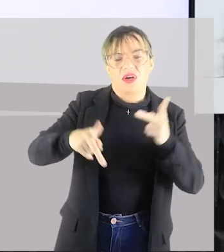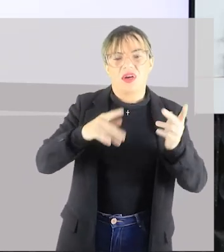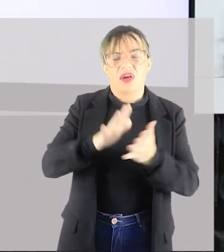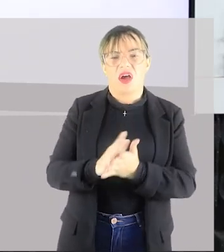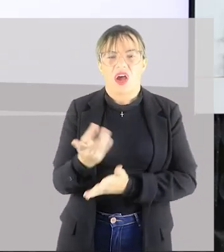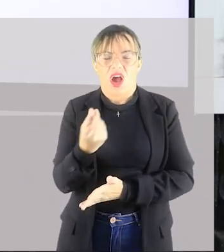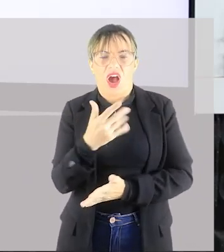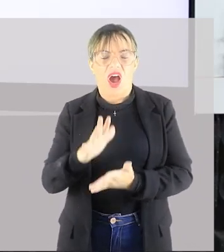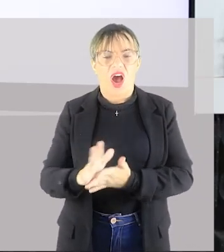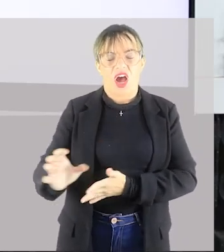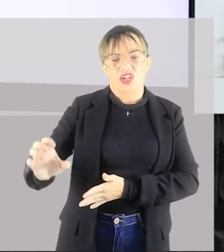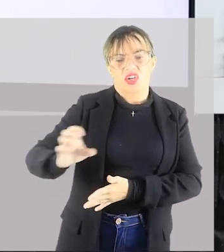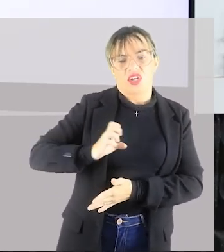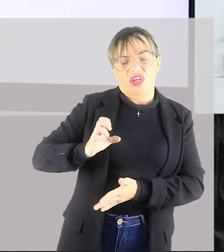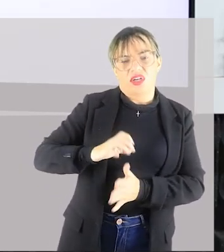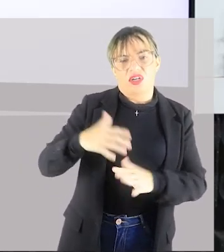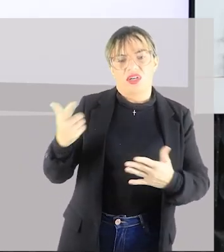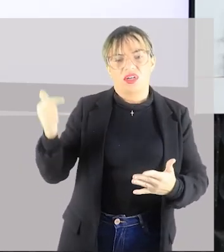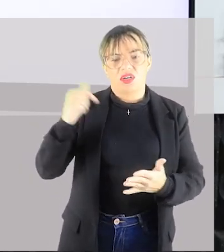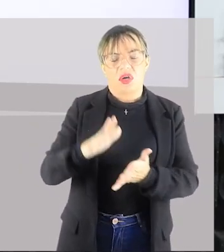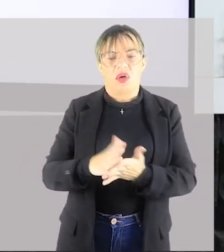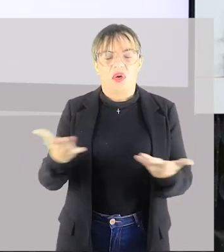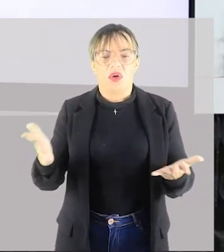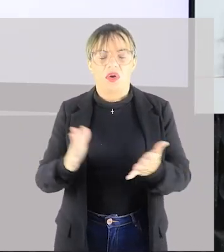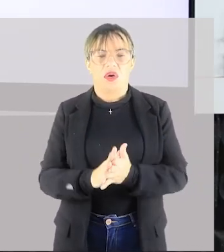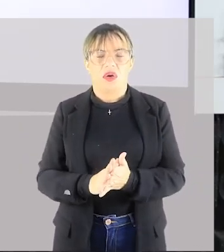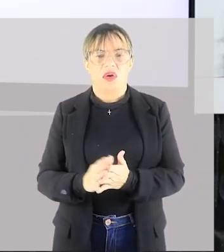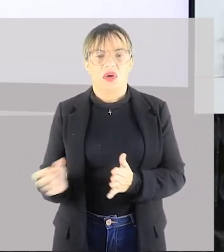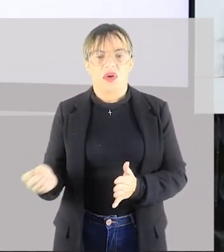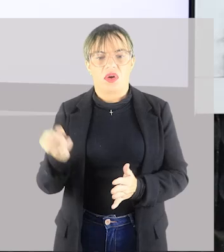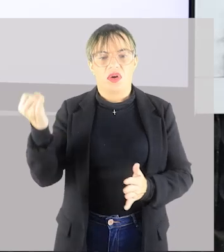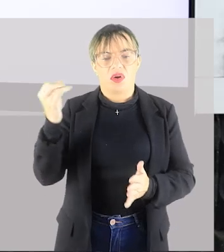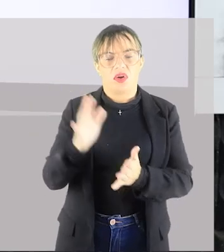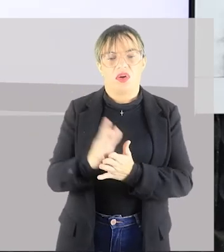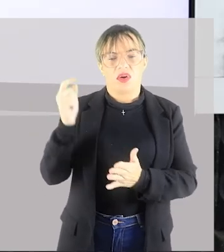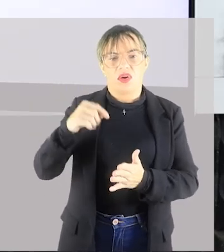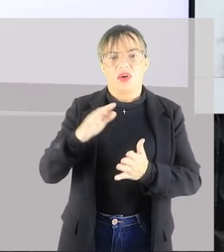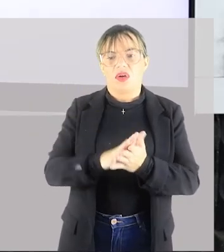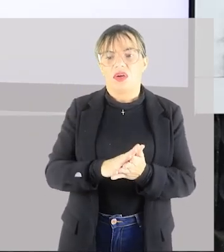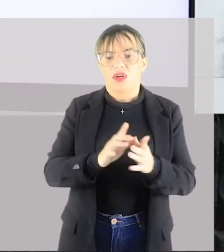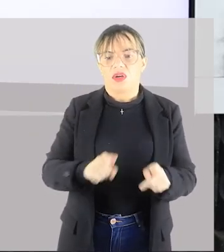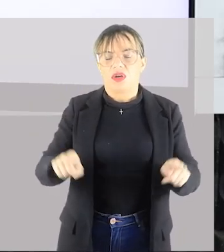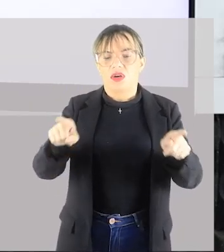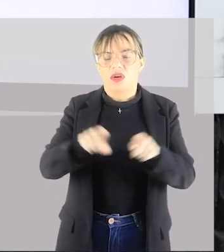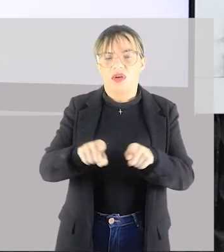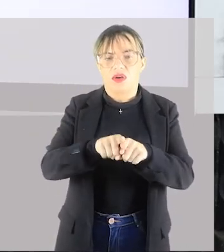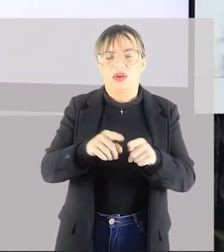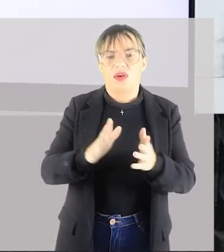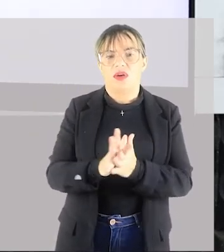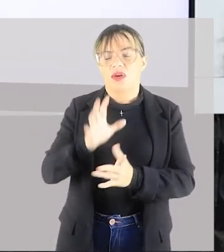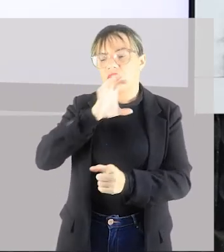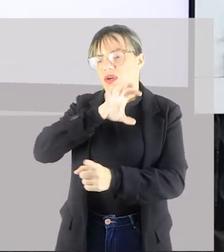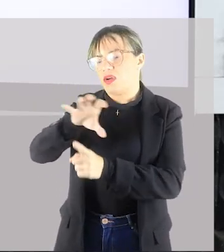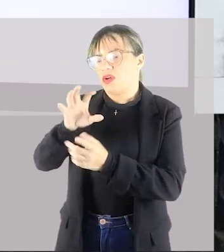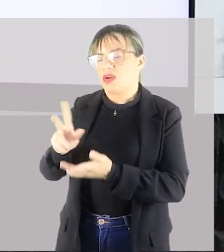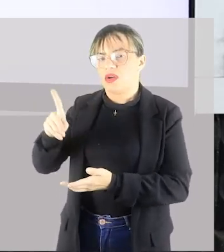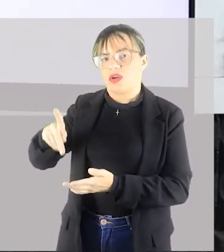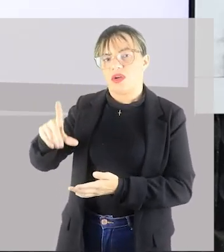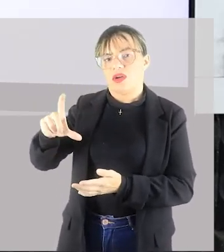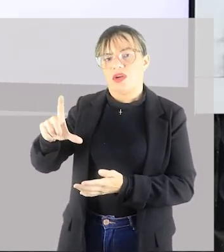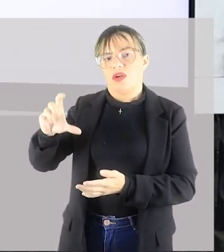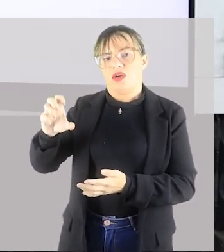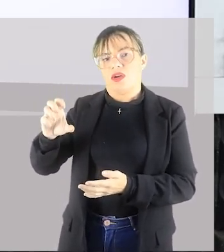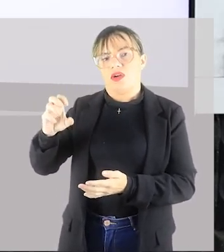poder aquisitivo, levando isso para os plebeus também. Então para isso necessitava de menos